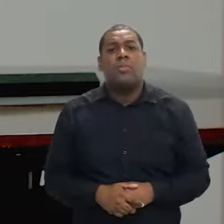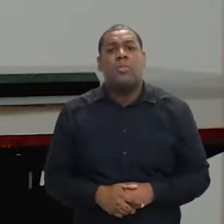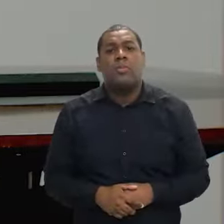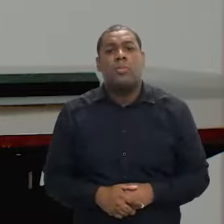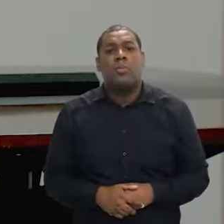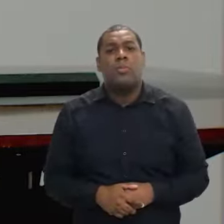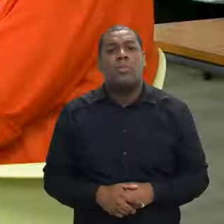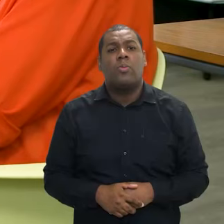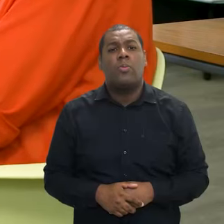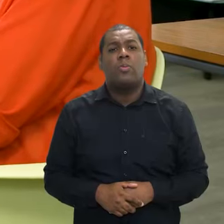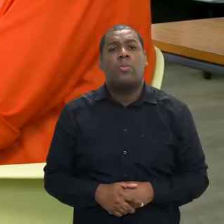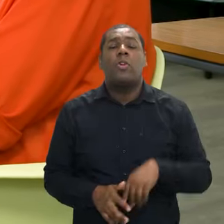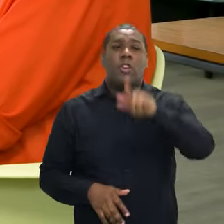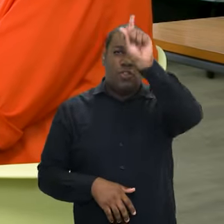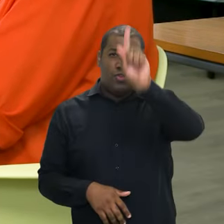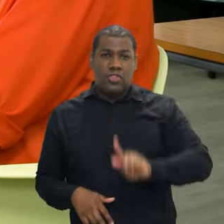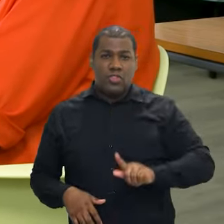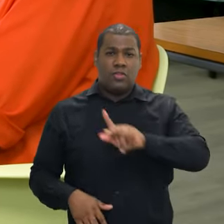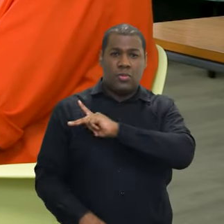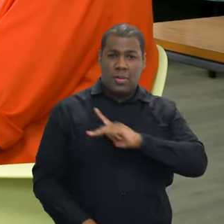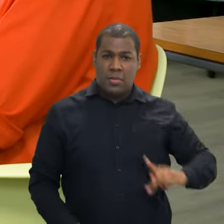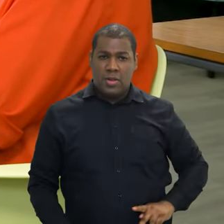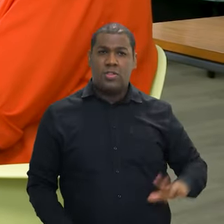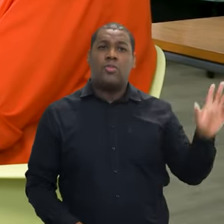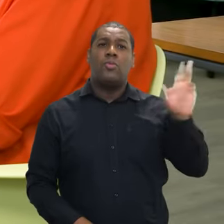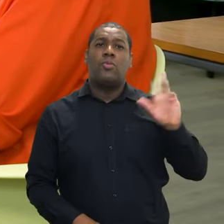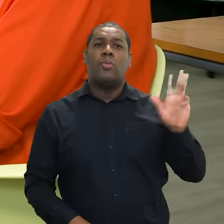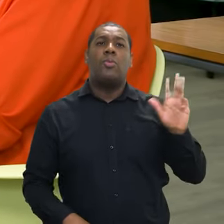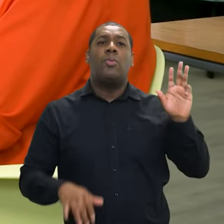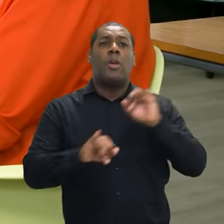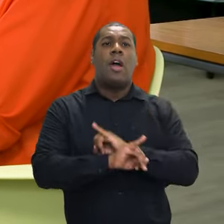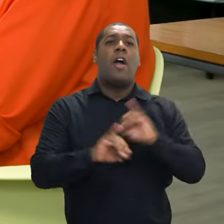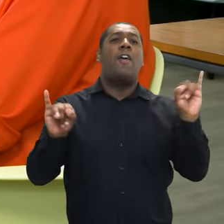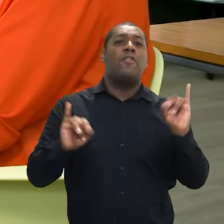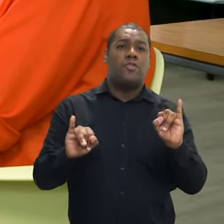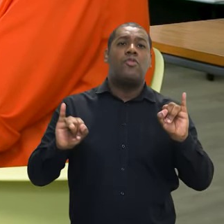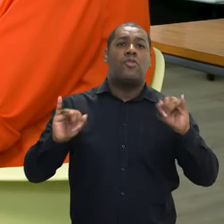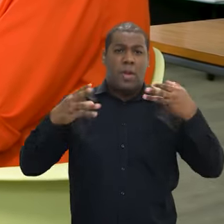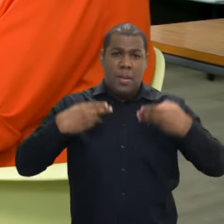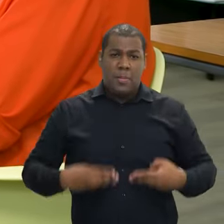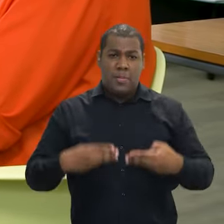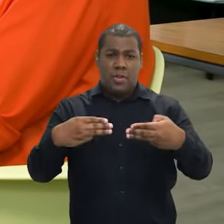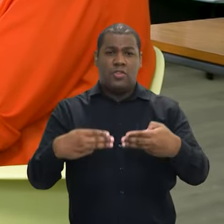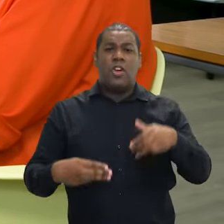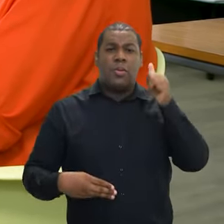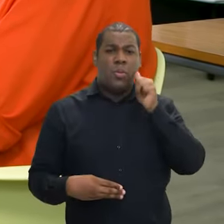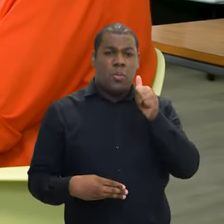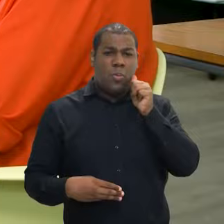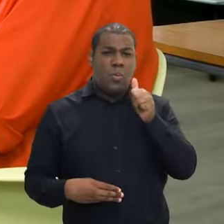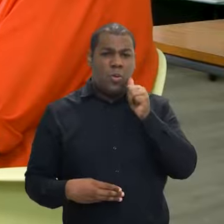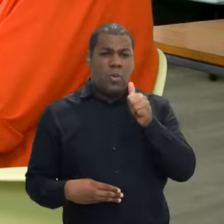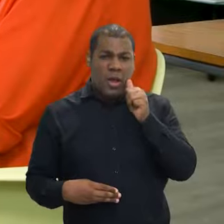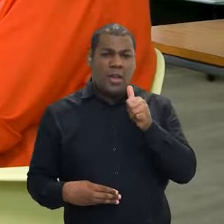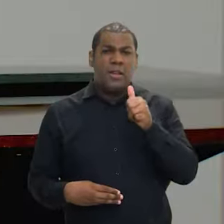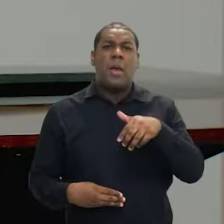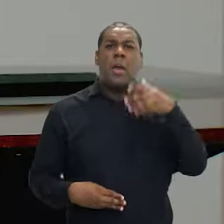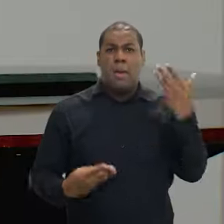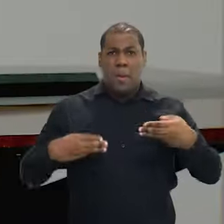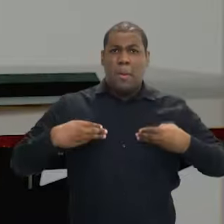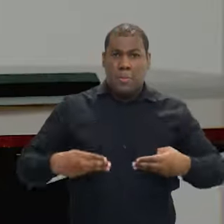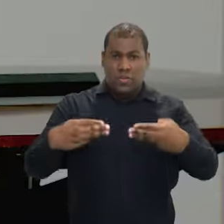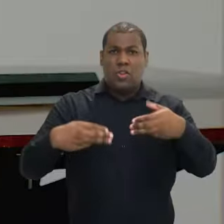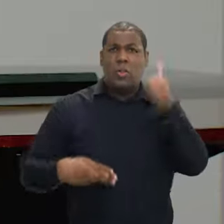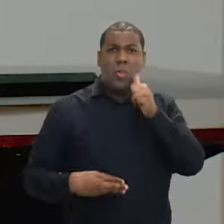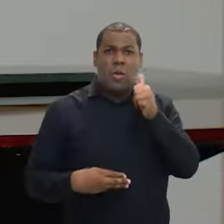sabiamente a gestão do presidente Lula trouxe de volta no Ministério das Mulheres. Então, é um ministério muito